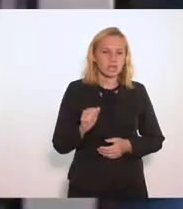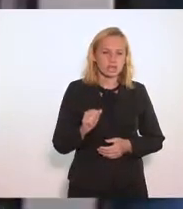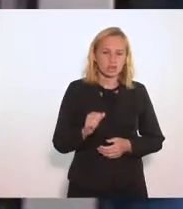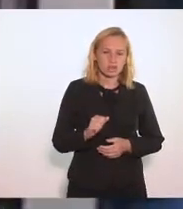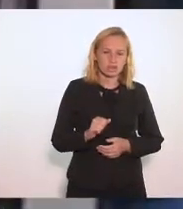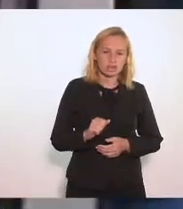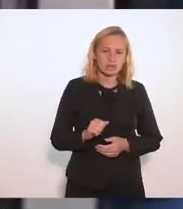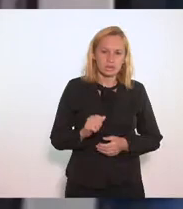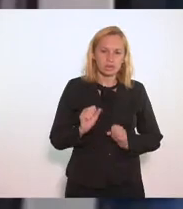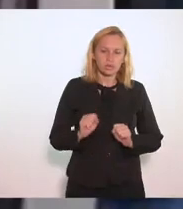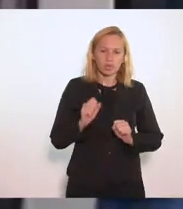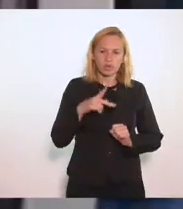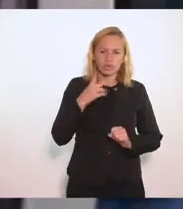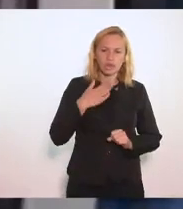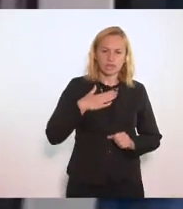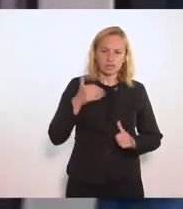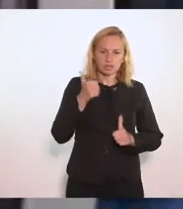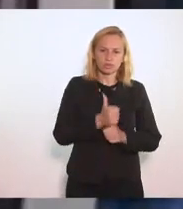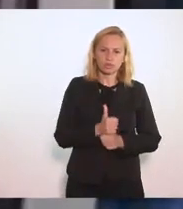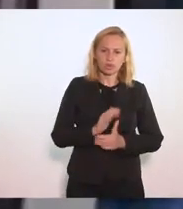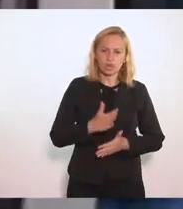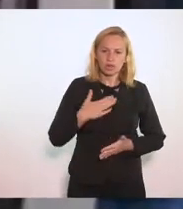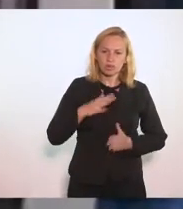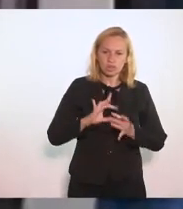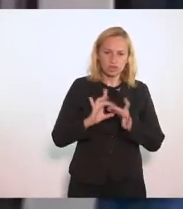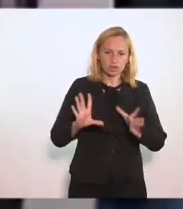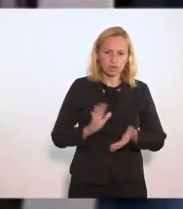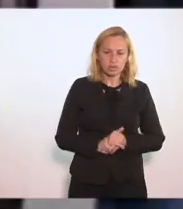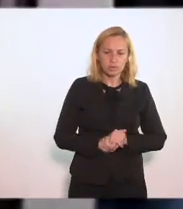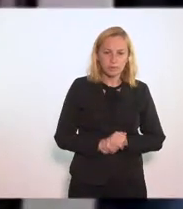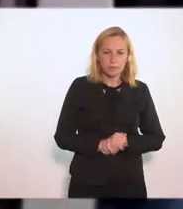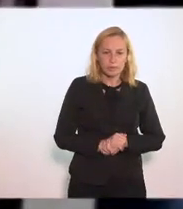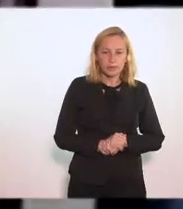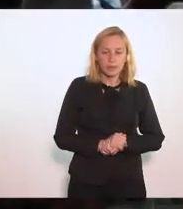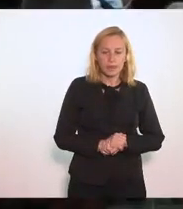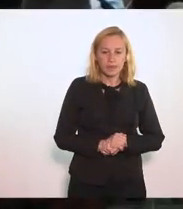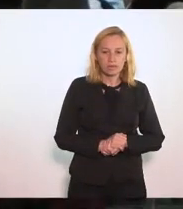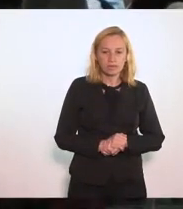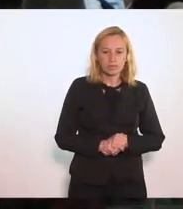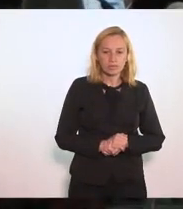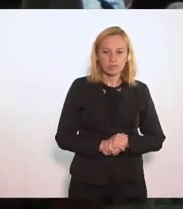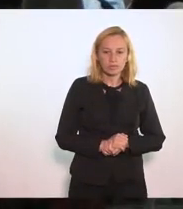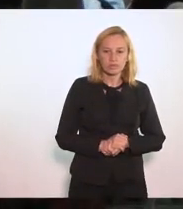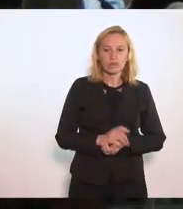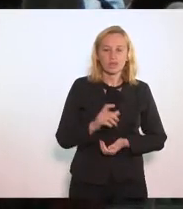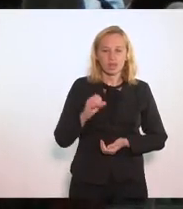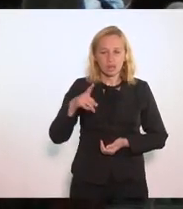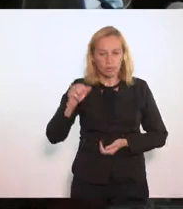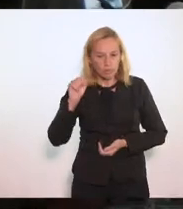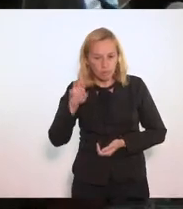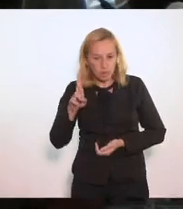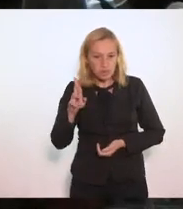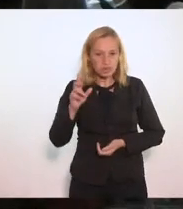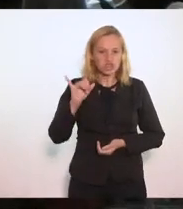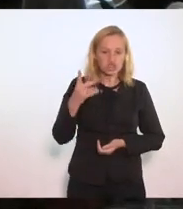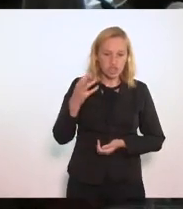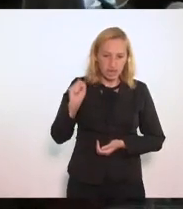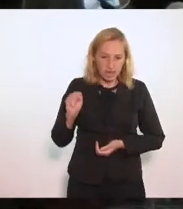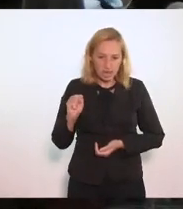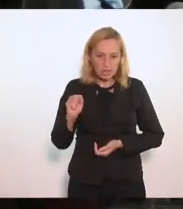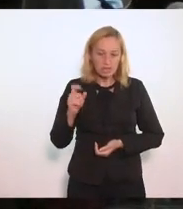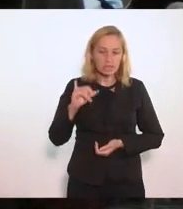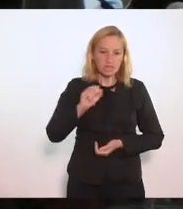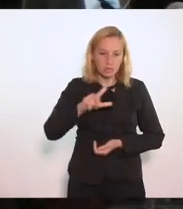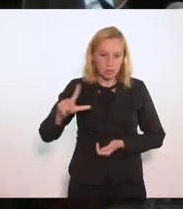ocupar A palavra aí No meu lugar Eu cedo Você Aqui está O deputado Eleomar Depois Charles Batista Samuel